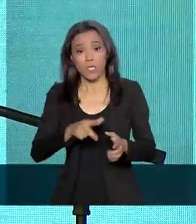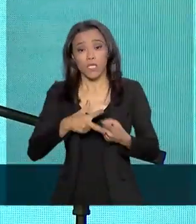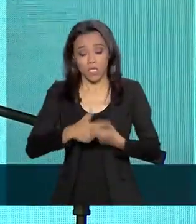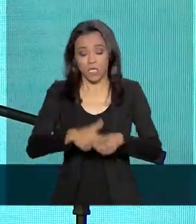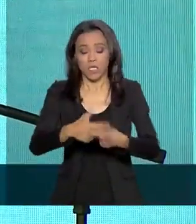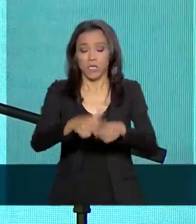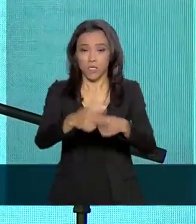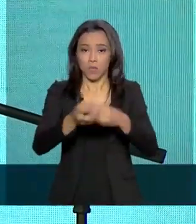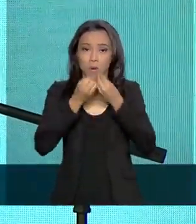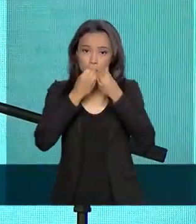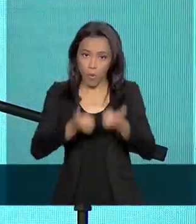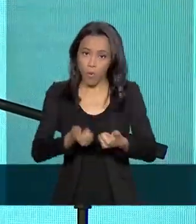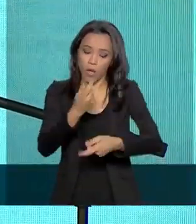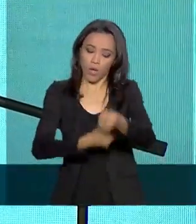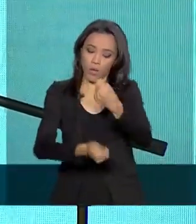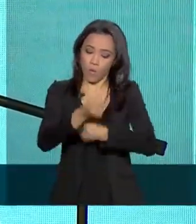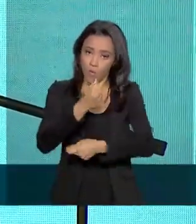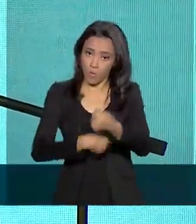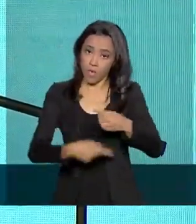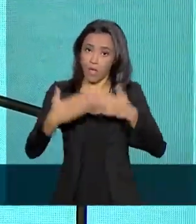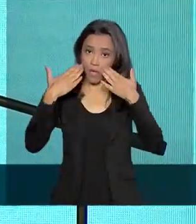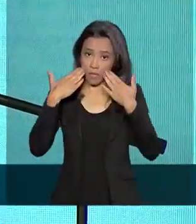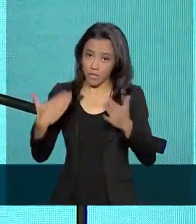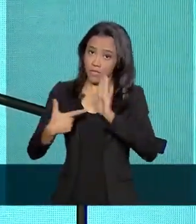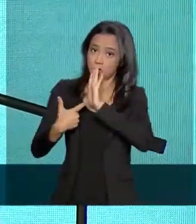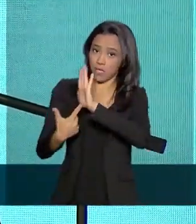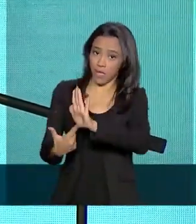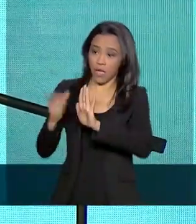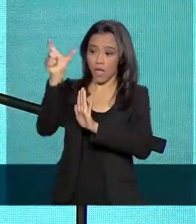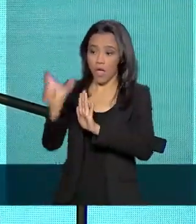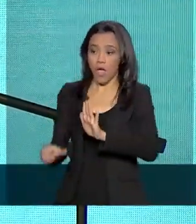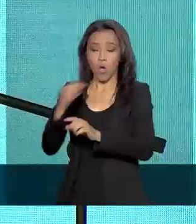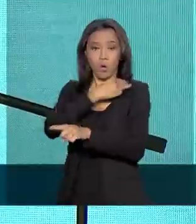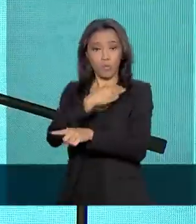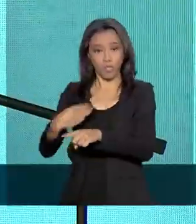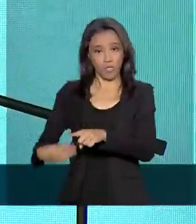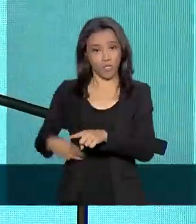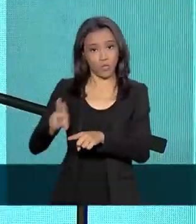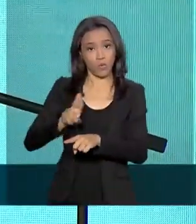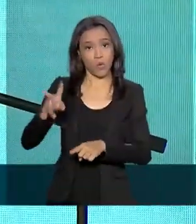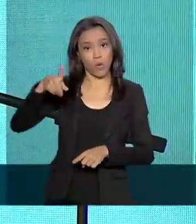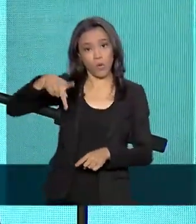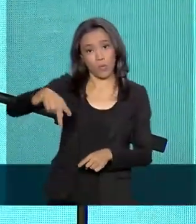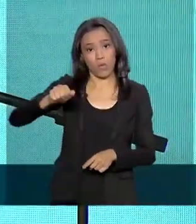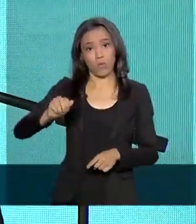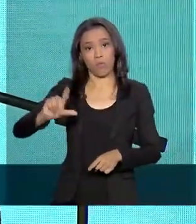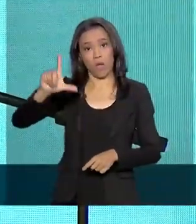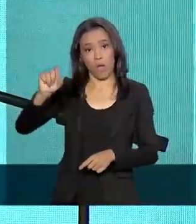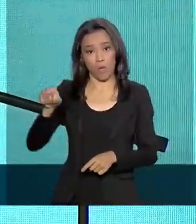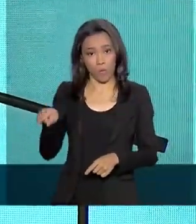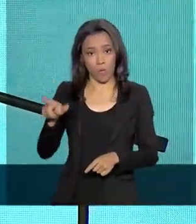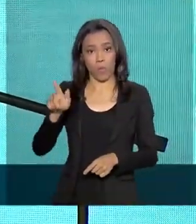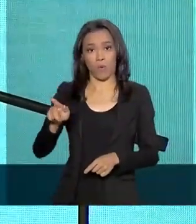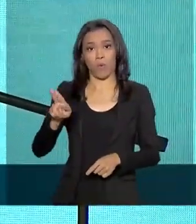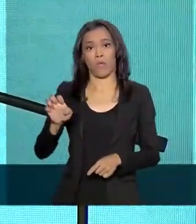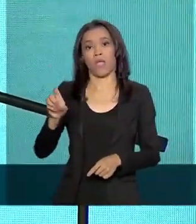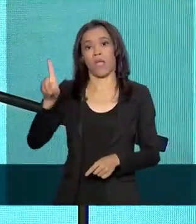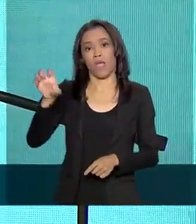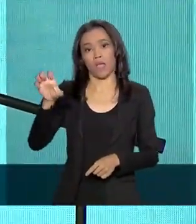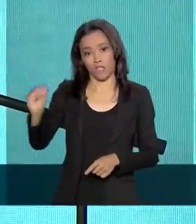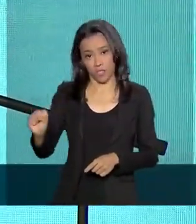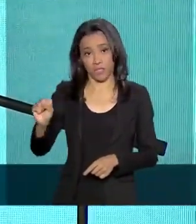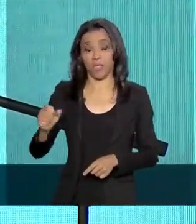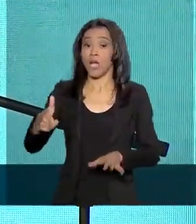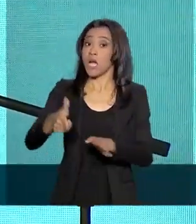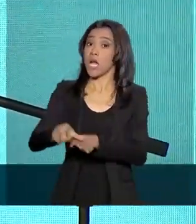Isso é apresentado ao senhor Paulo Guedes. Onde, após as eleições, nós ultimamos o